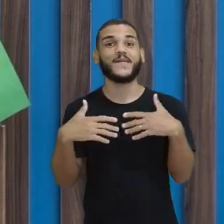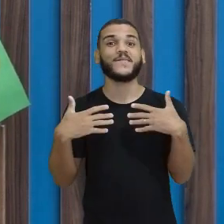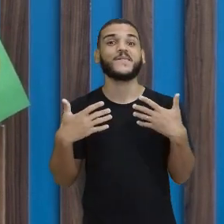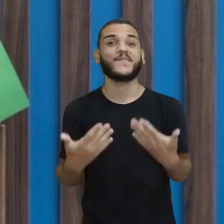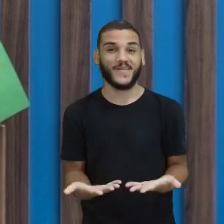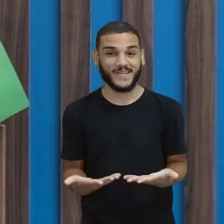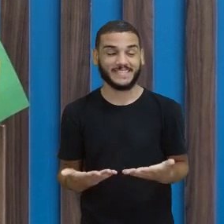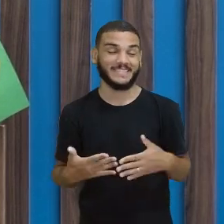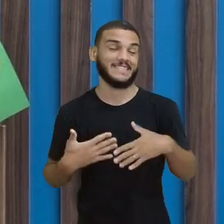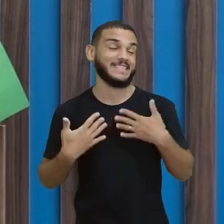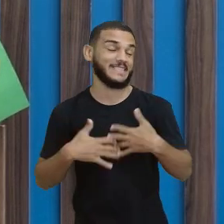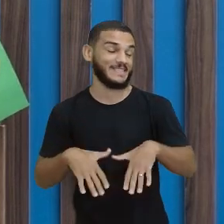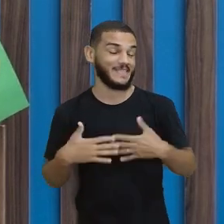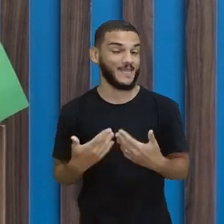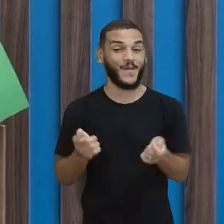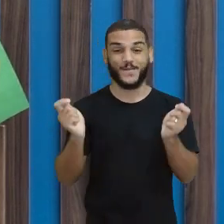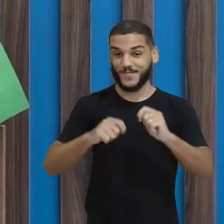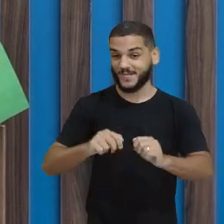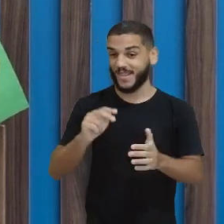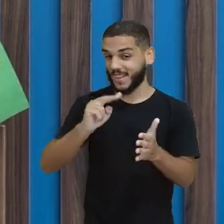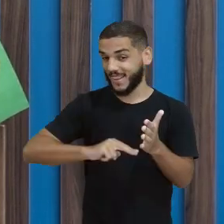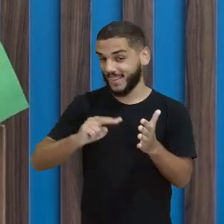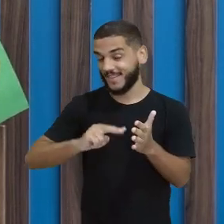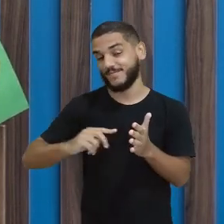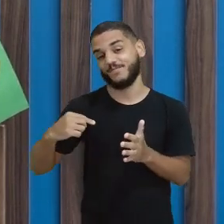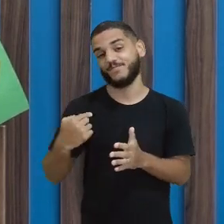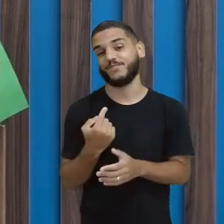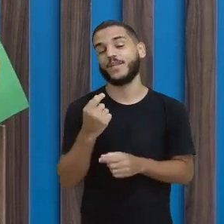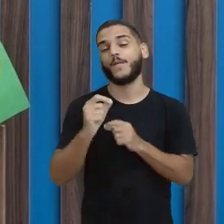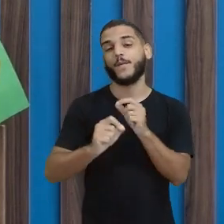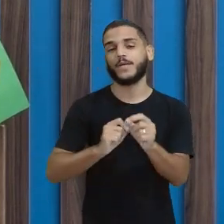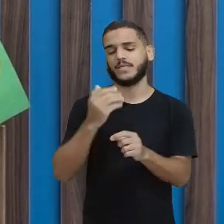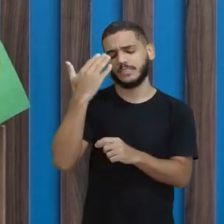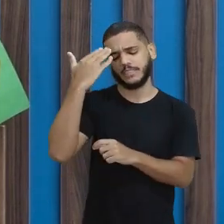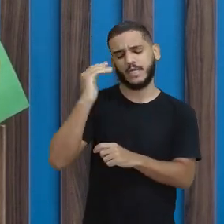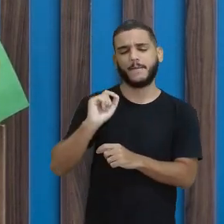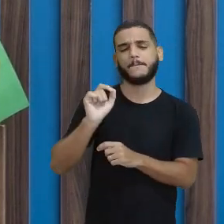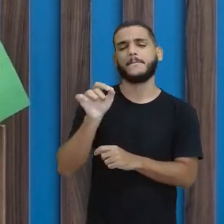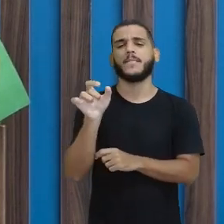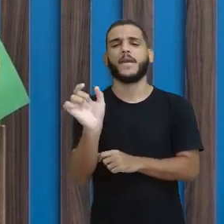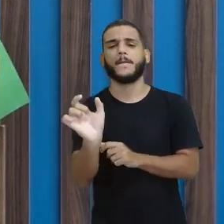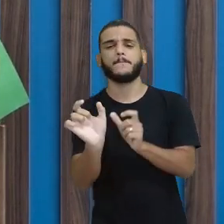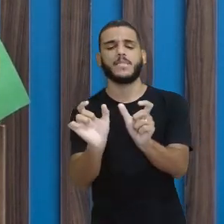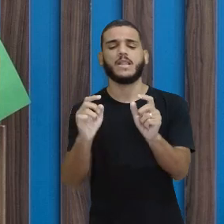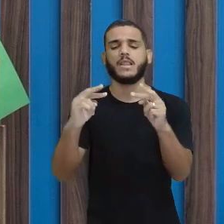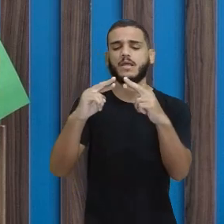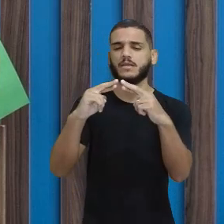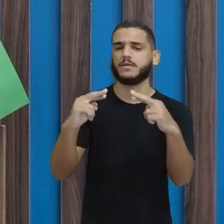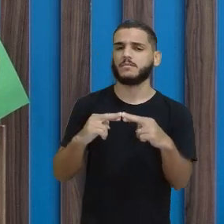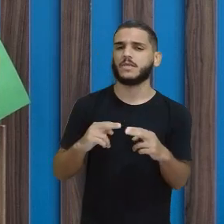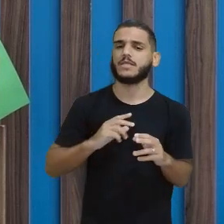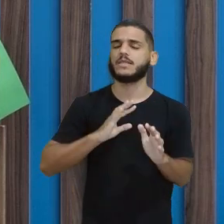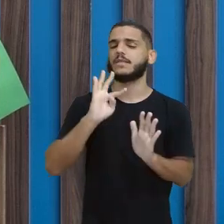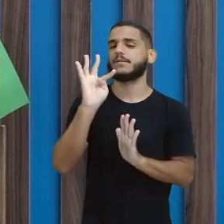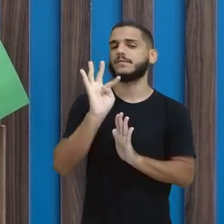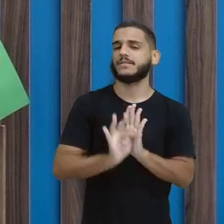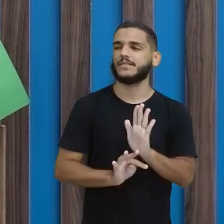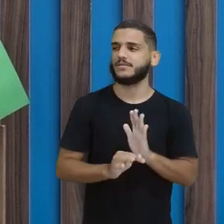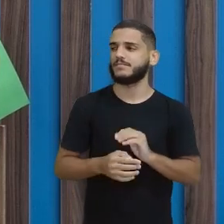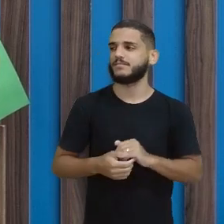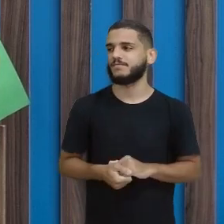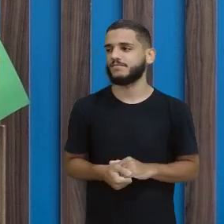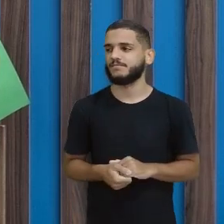pra gente poder ler e ver se a gente já sabe quais são as palavras que vai rimar, que está ali no texto. Olha aí,